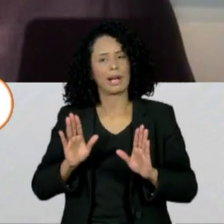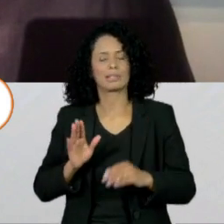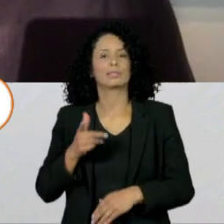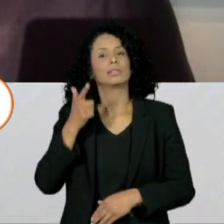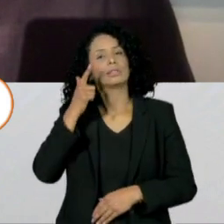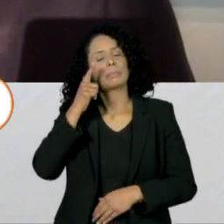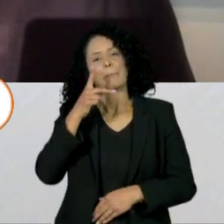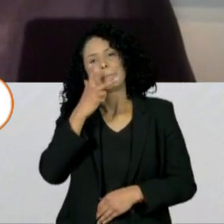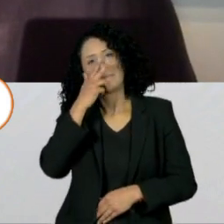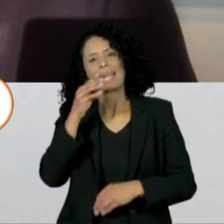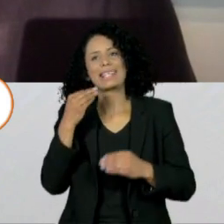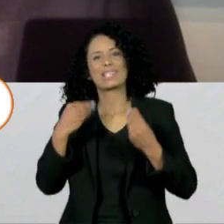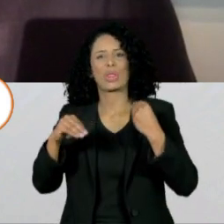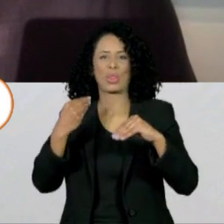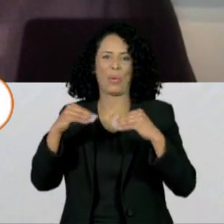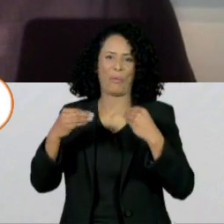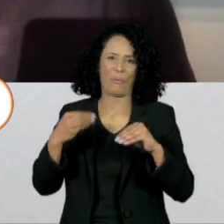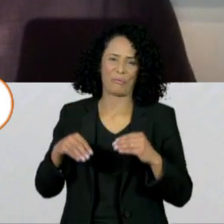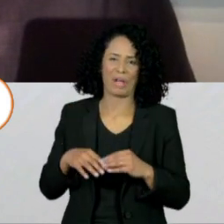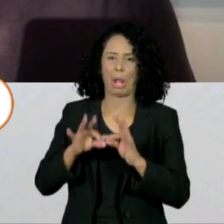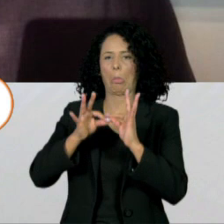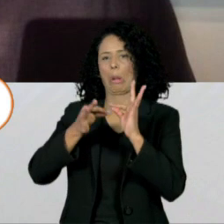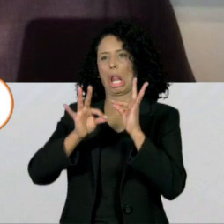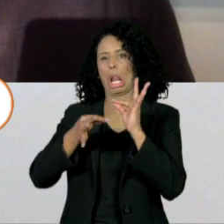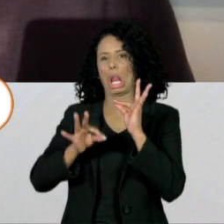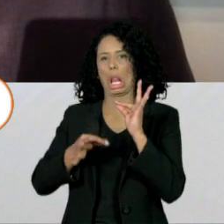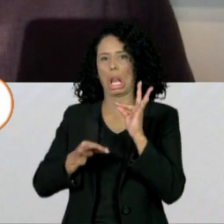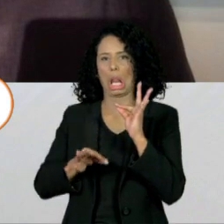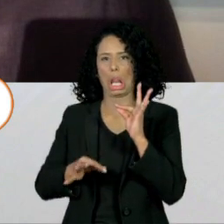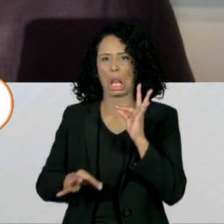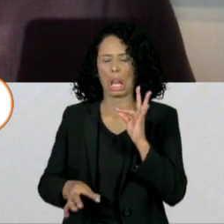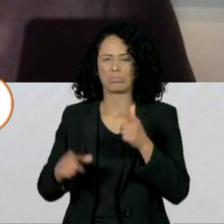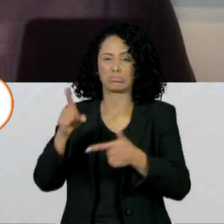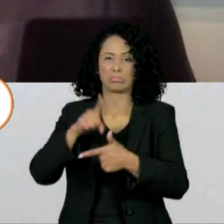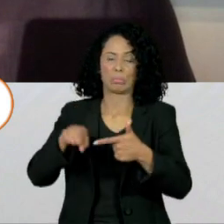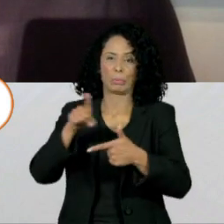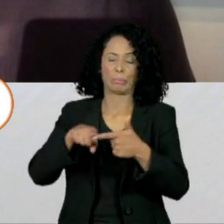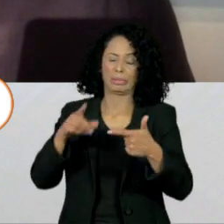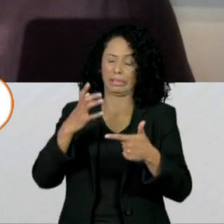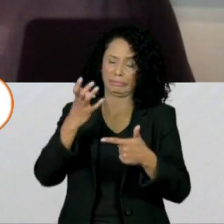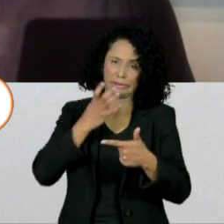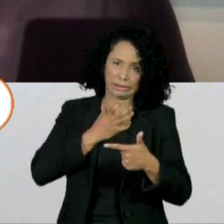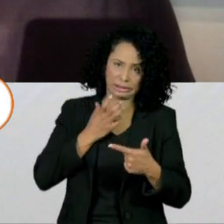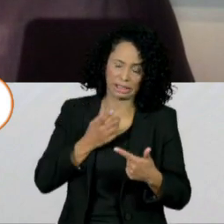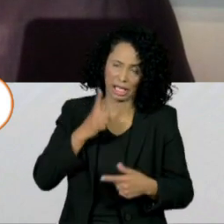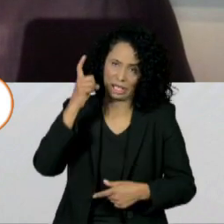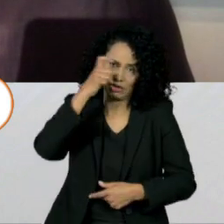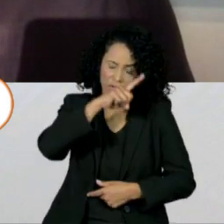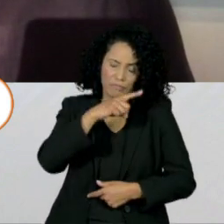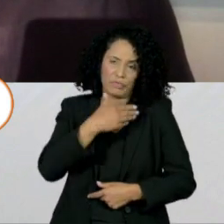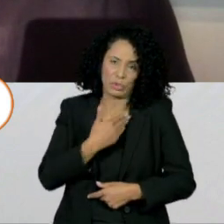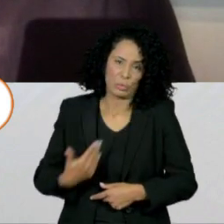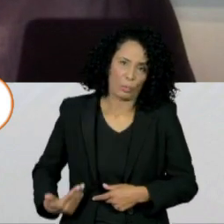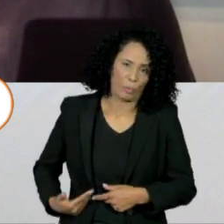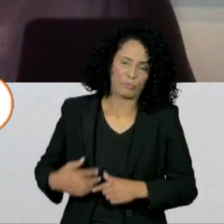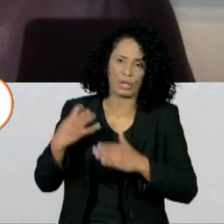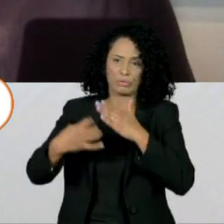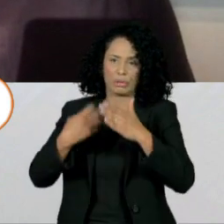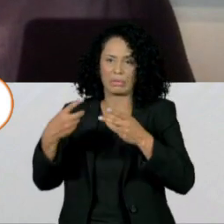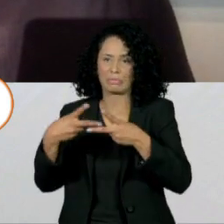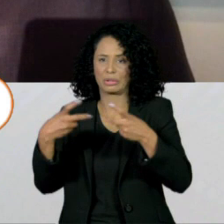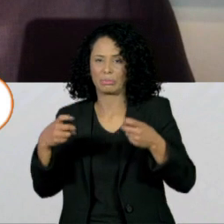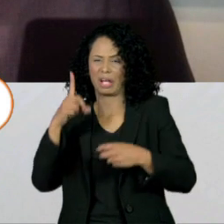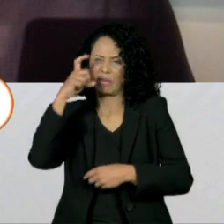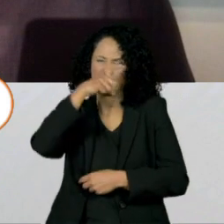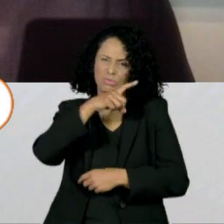esticando demais e, ao se esticar demais, só traz problema, né? Para a empresa, para o governo, para todo mundo. Agora, o